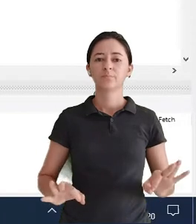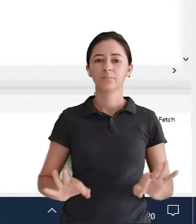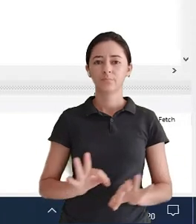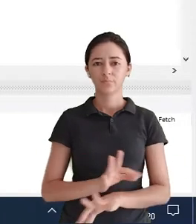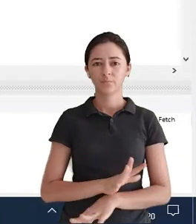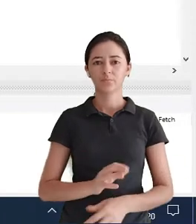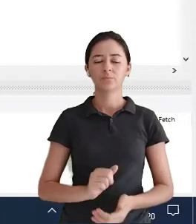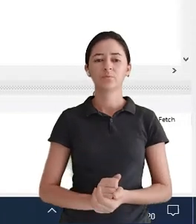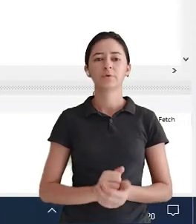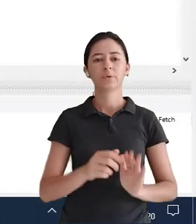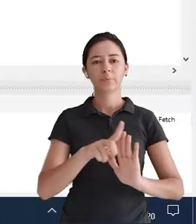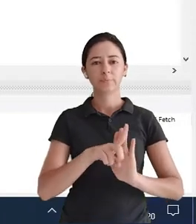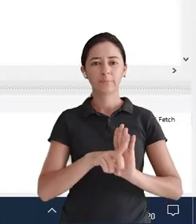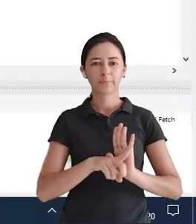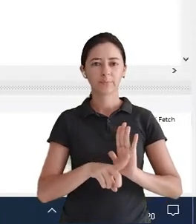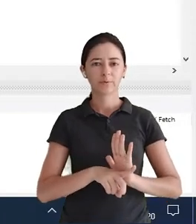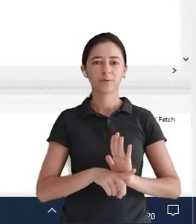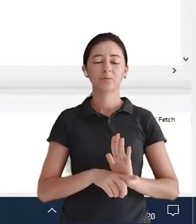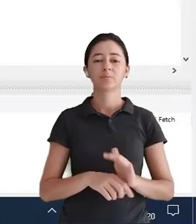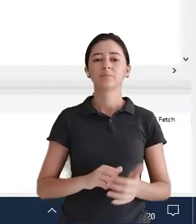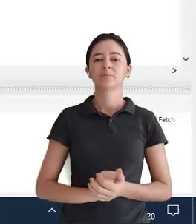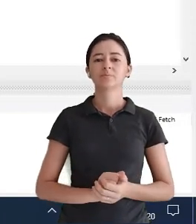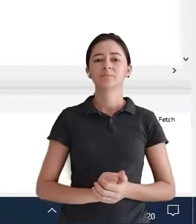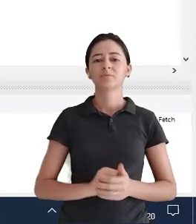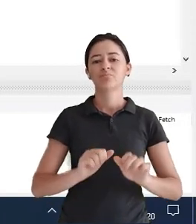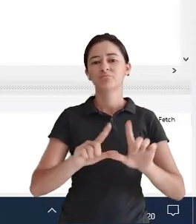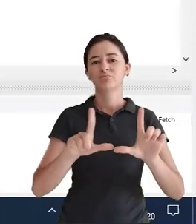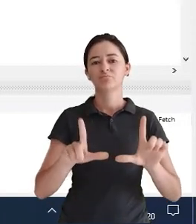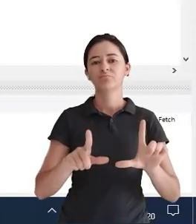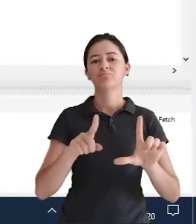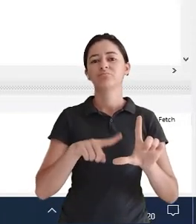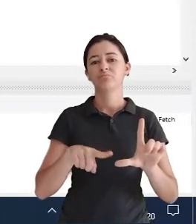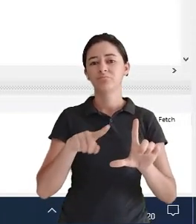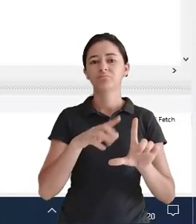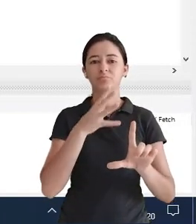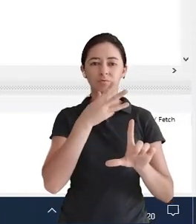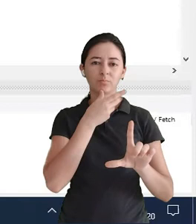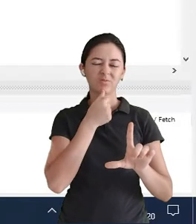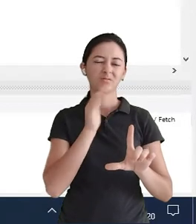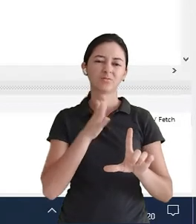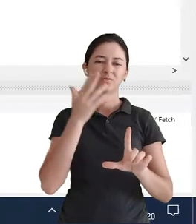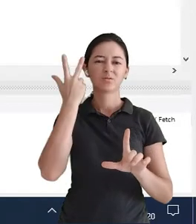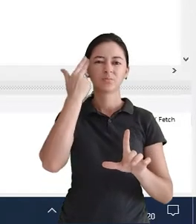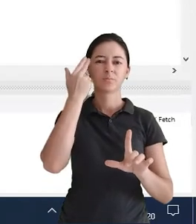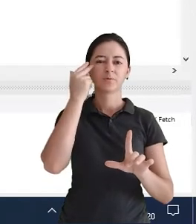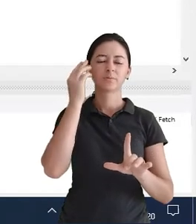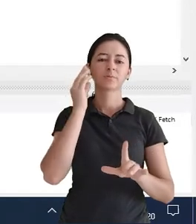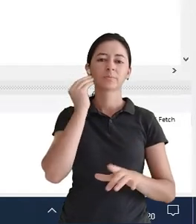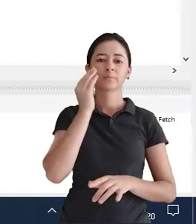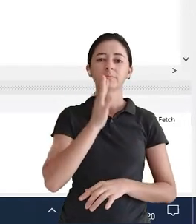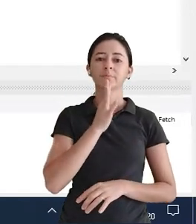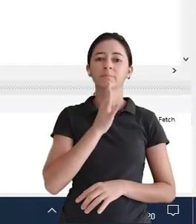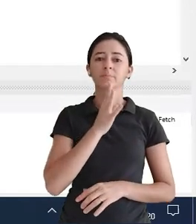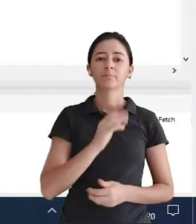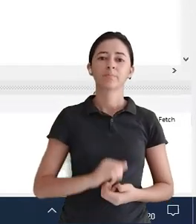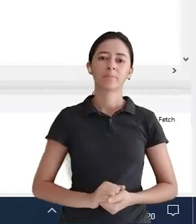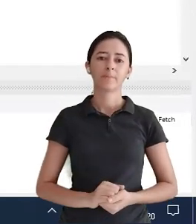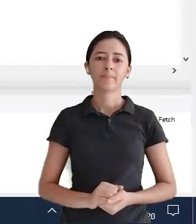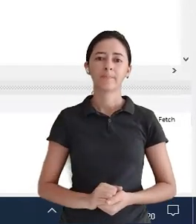Pronto Deixa eu esperar aqui O MySQL Reagir Sempre o comando Que a executa O MySQL Demora um pouquinho Vocês já sabem disso